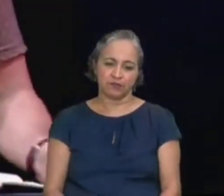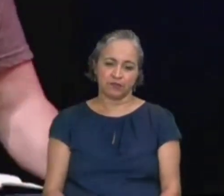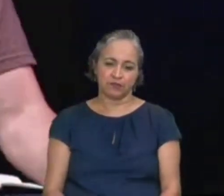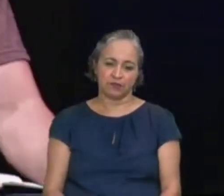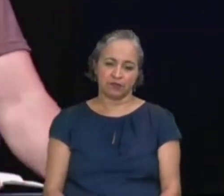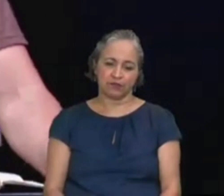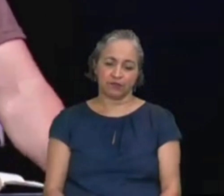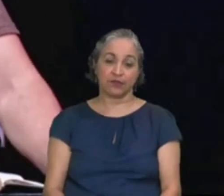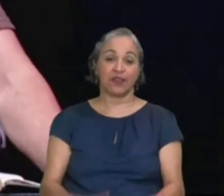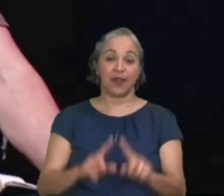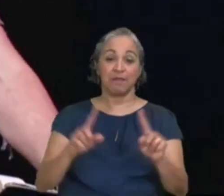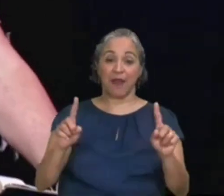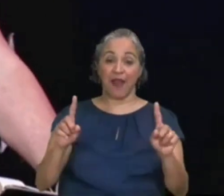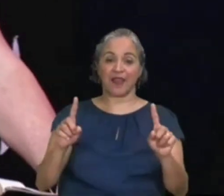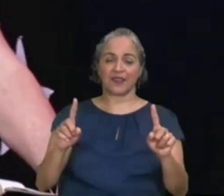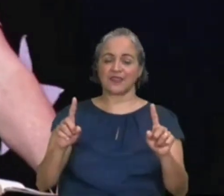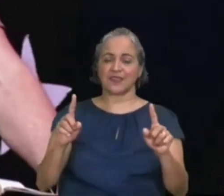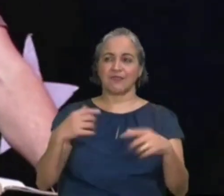mas graças a Deus,